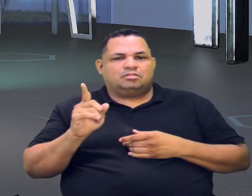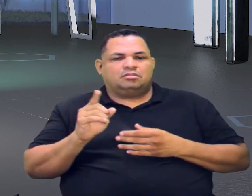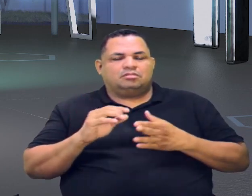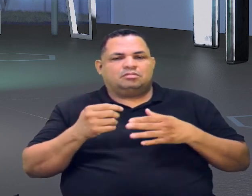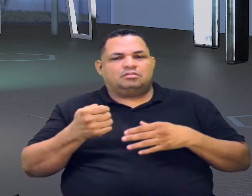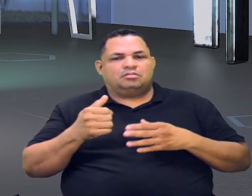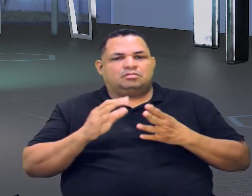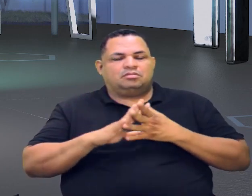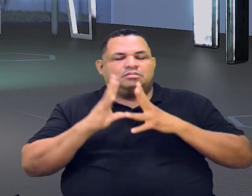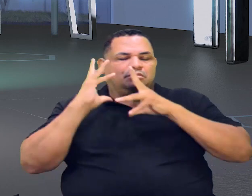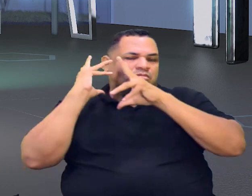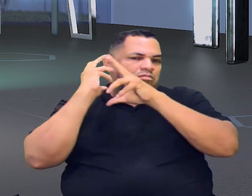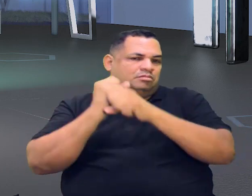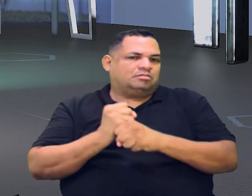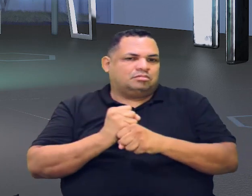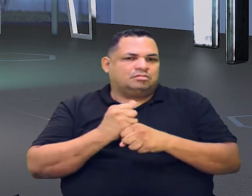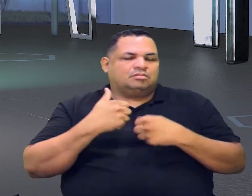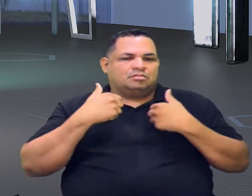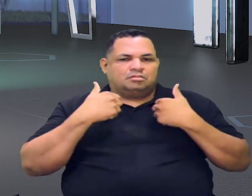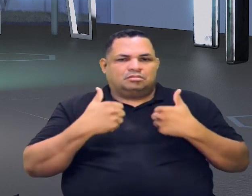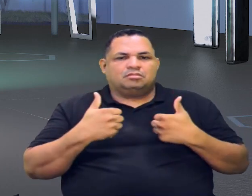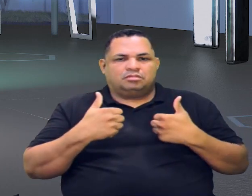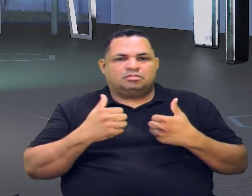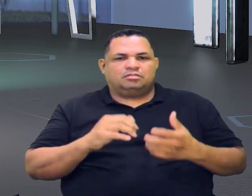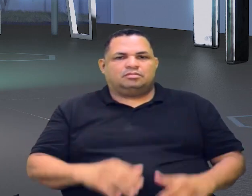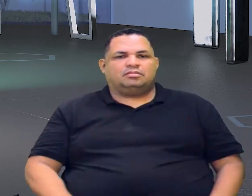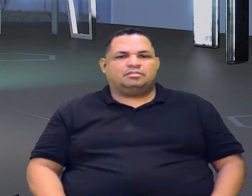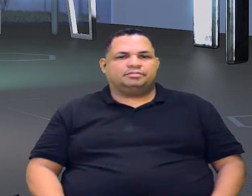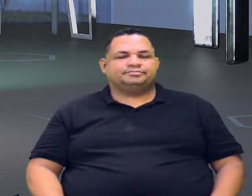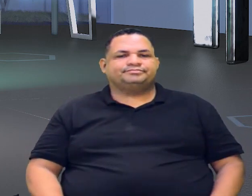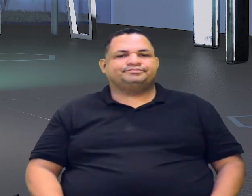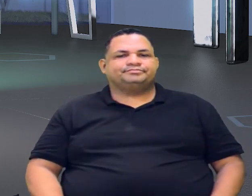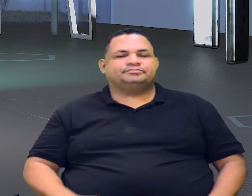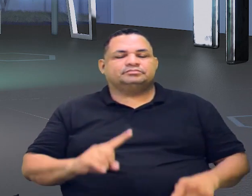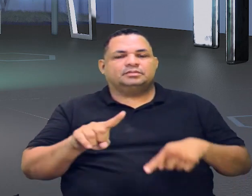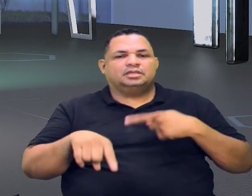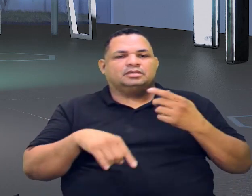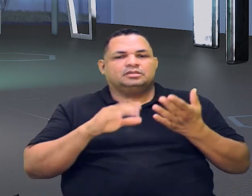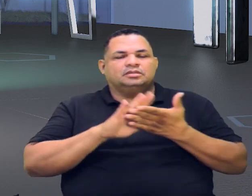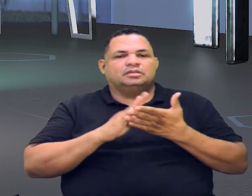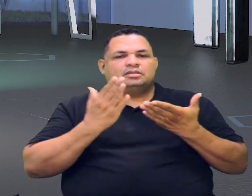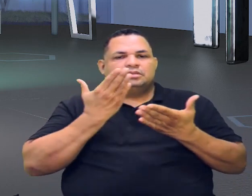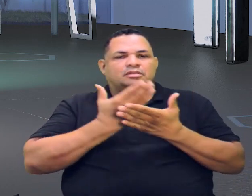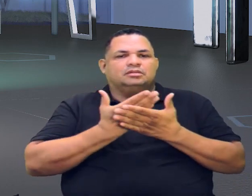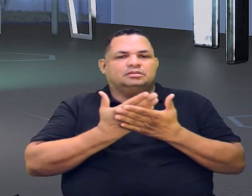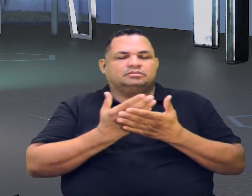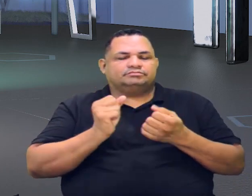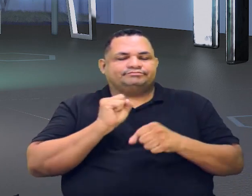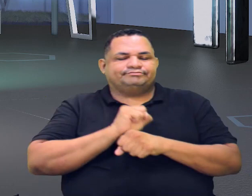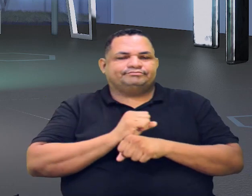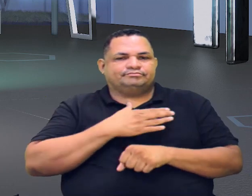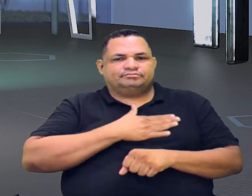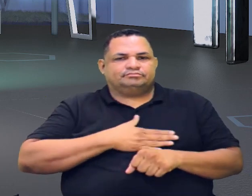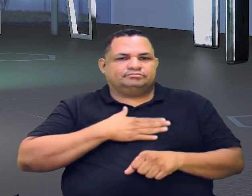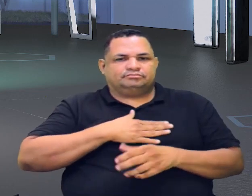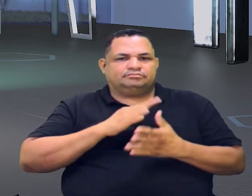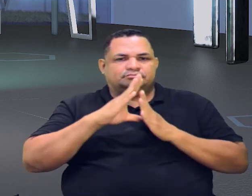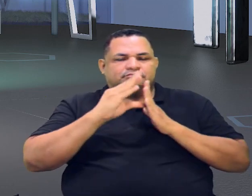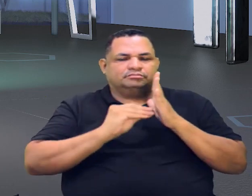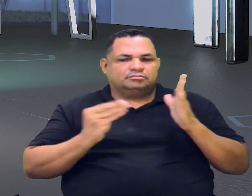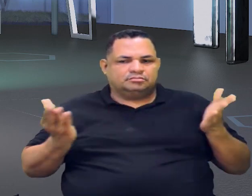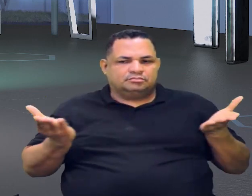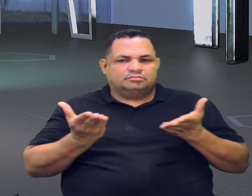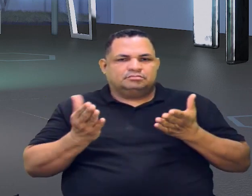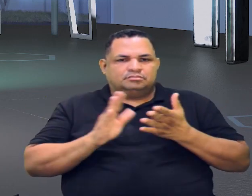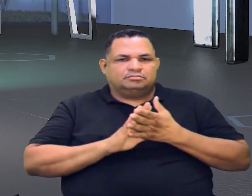vai ser quase uma revisão. Então, galerinha, até a nossa próxima aula. Espero que vocês tenham gostado do conteúdo de hoje